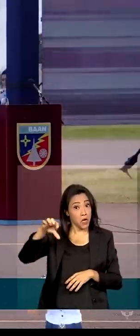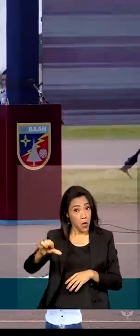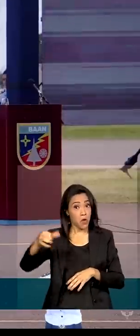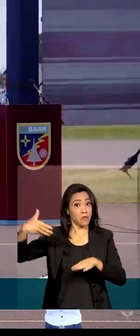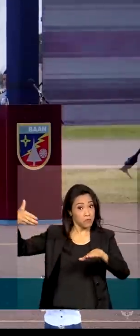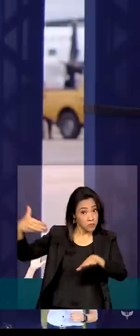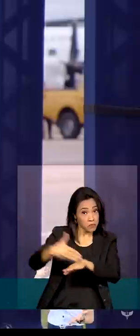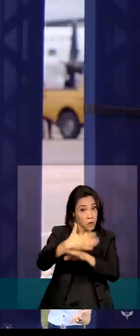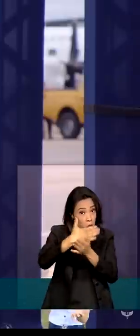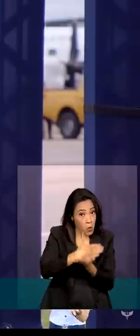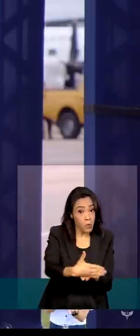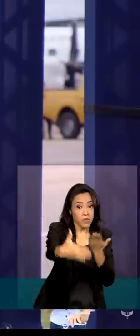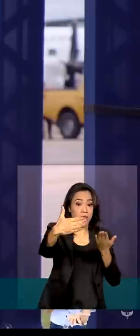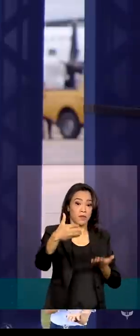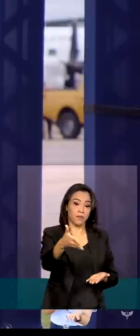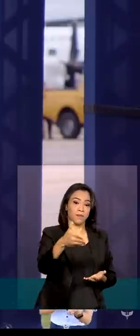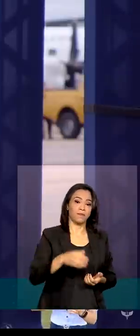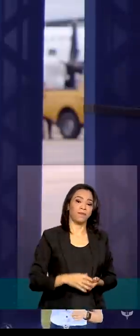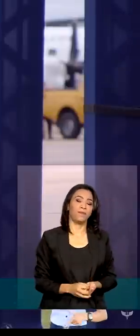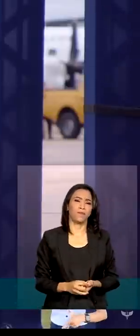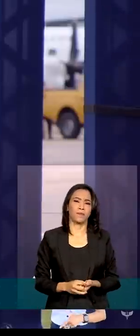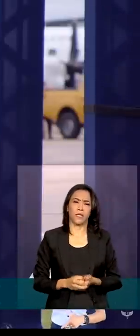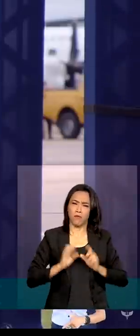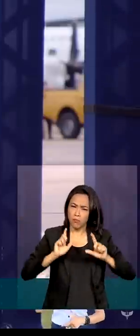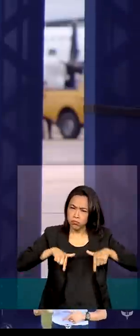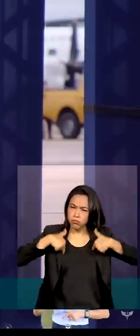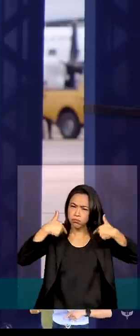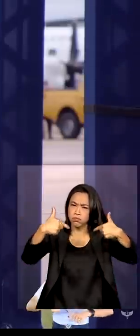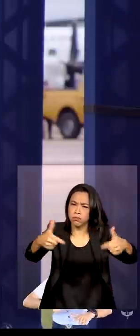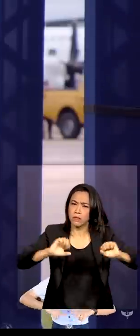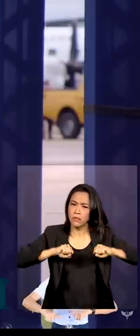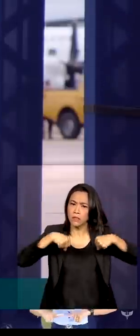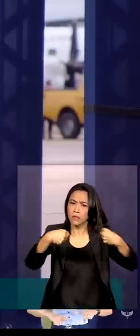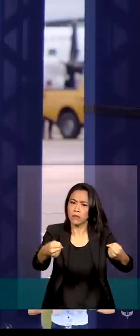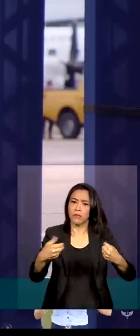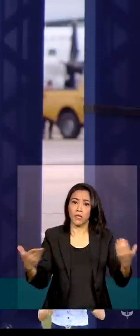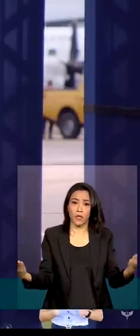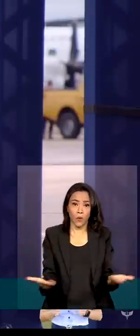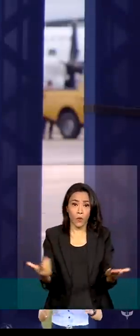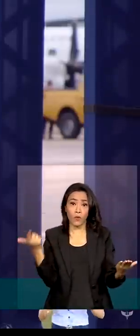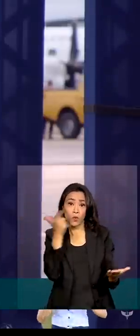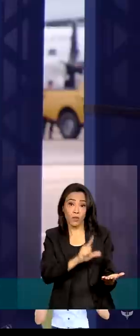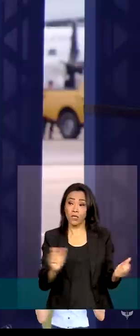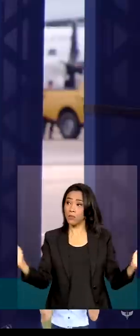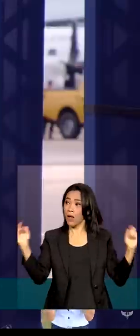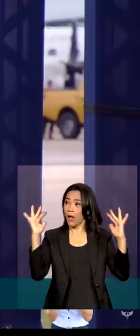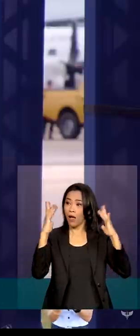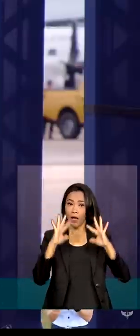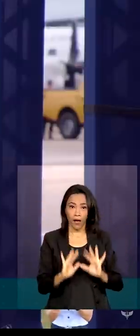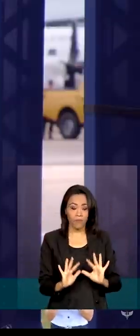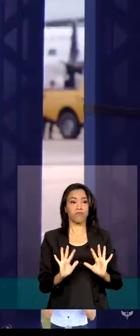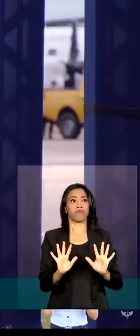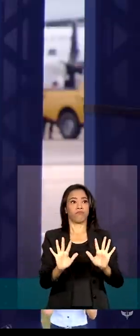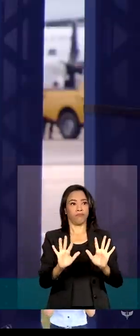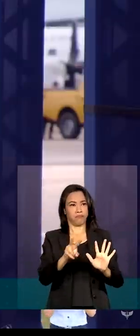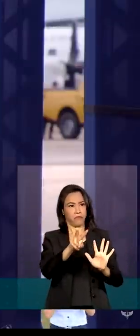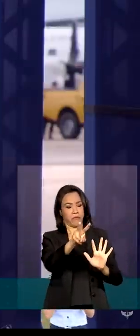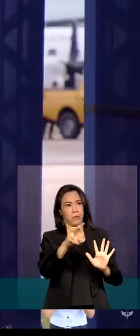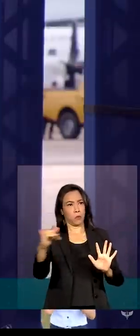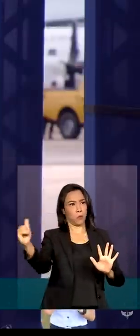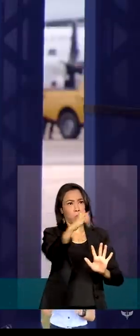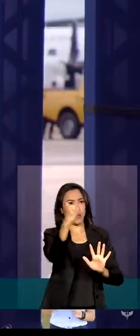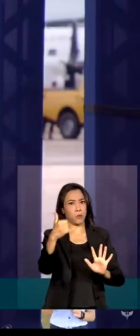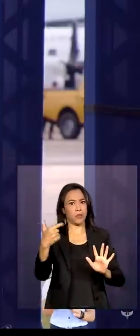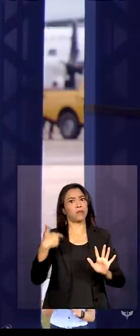em operação. Muito trabalho e empenho foram necessários para que hoje estivéssemos aqui reunidos, testemunhando e celebrando o